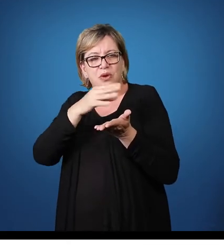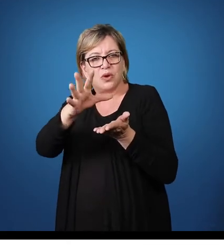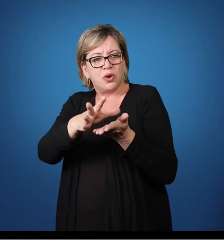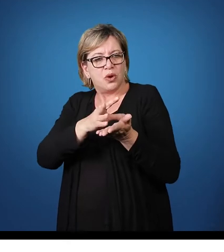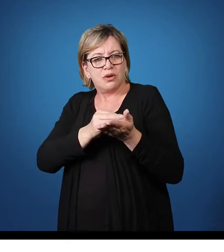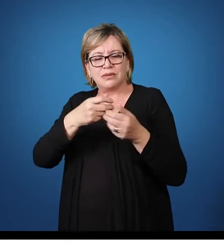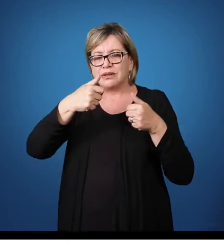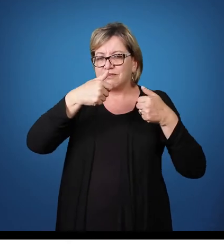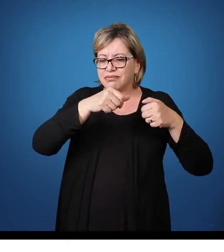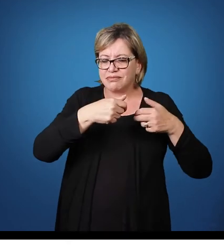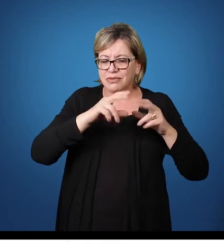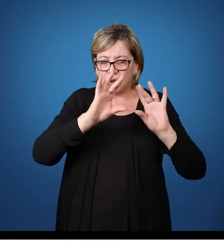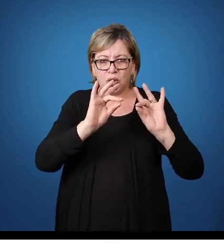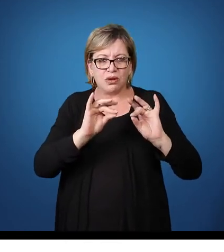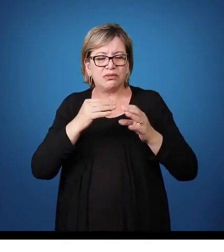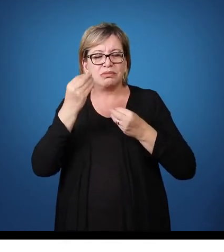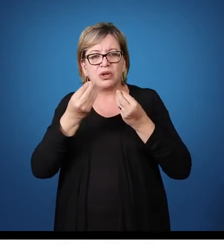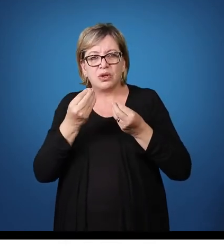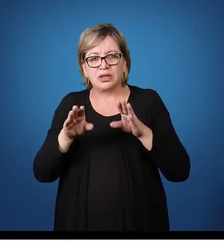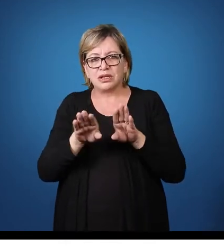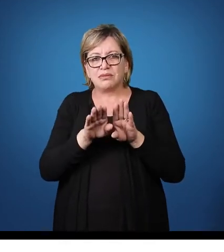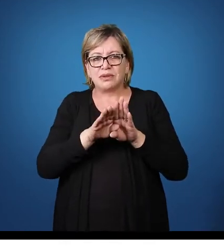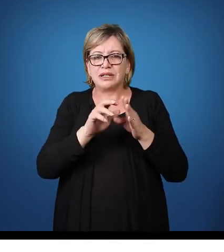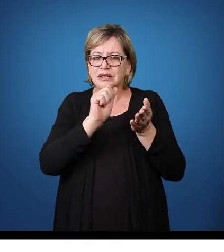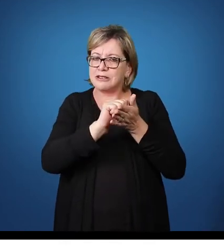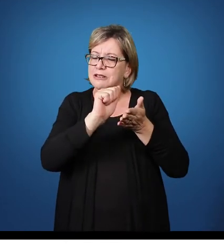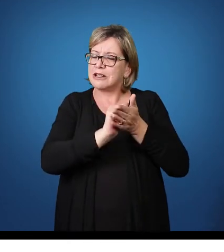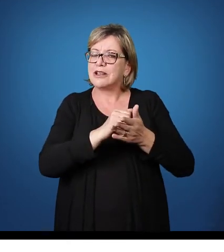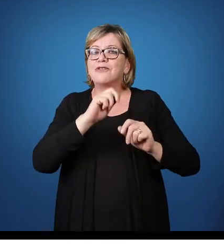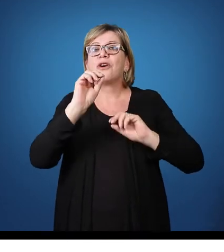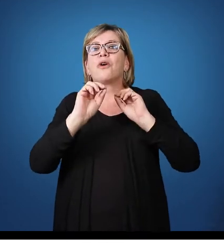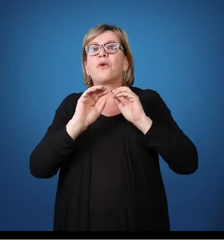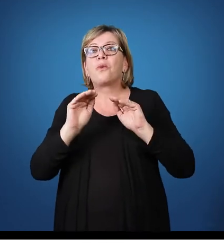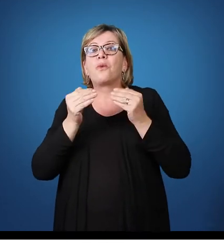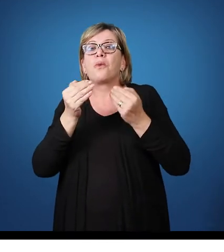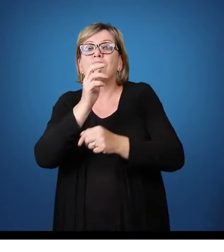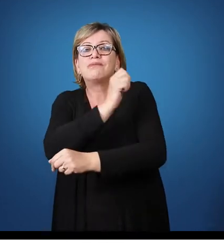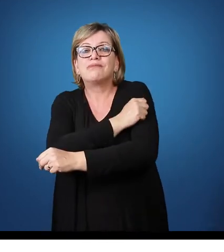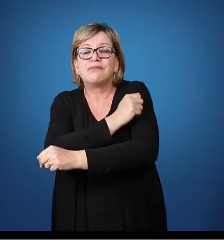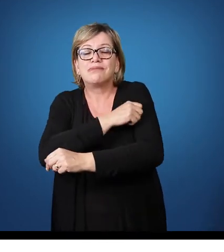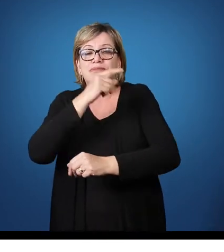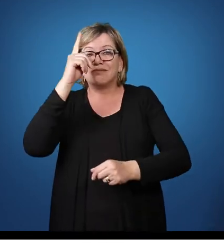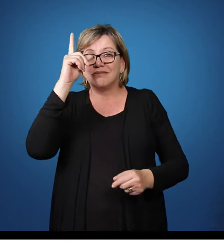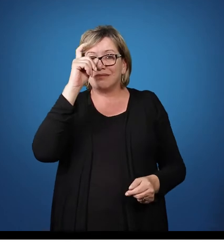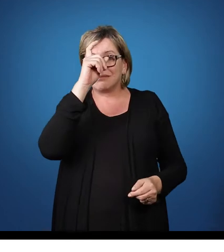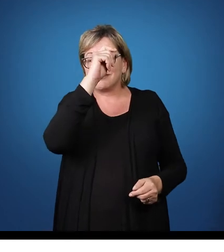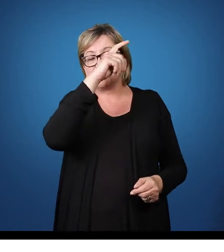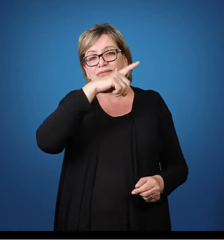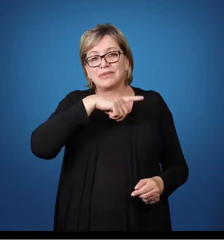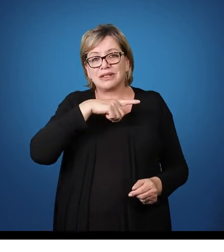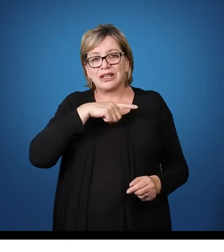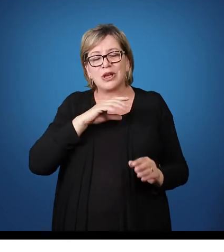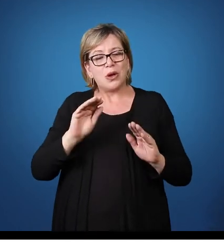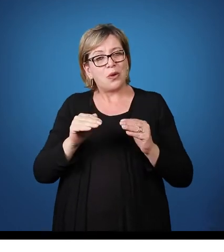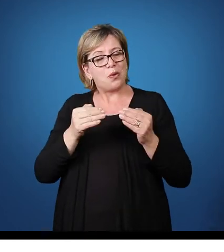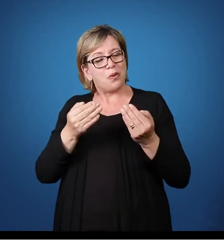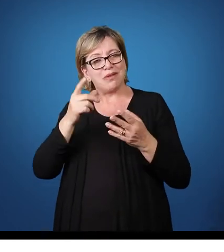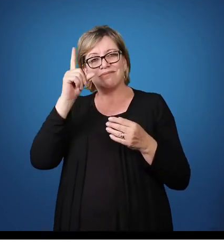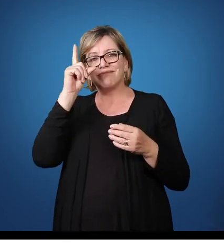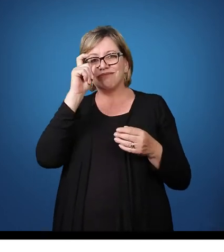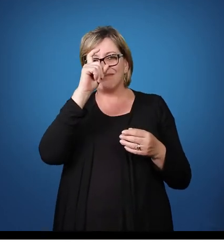organizo Escrevo também nele Quais são os alunos que tiveram algumas dificuldades Qual foi essa